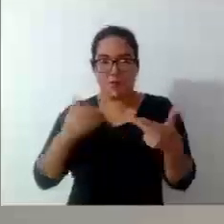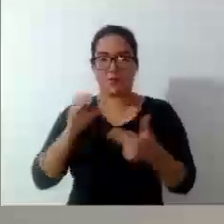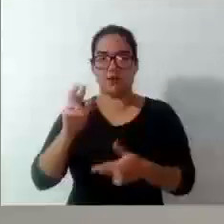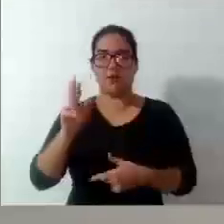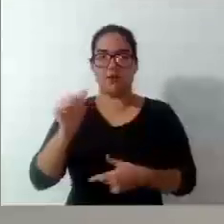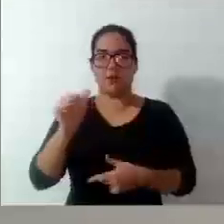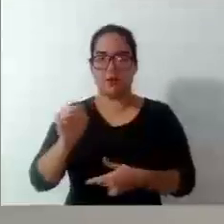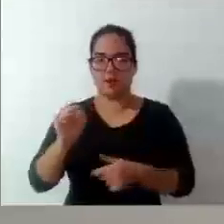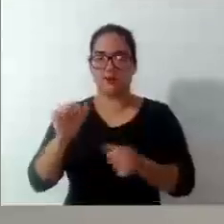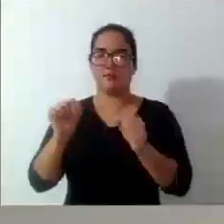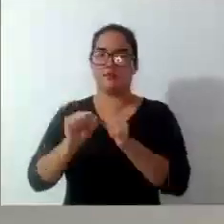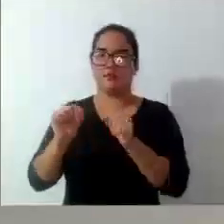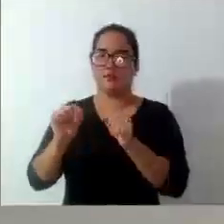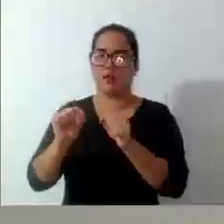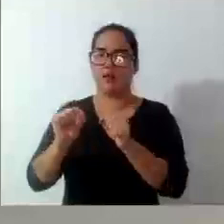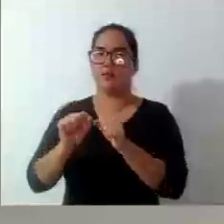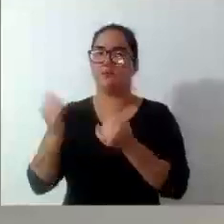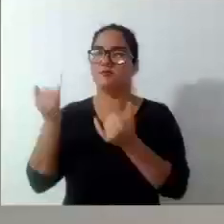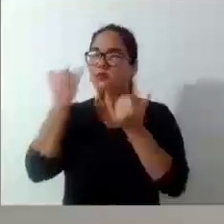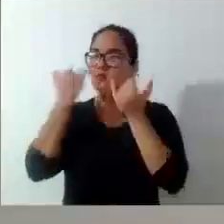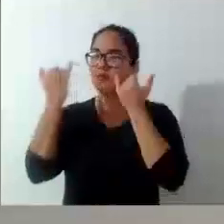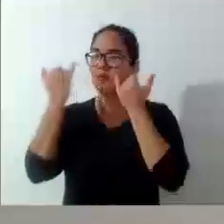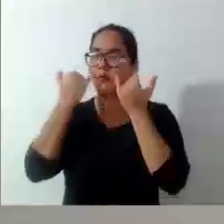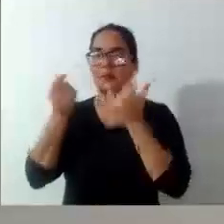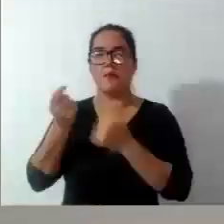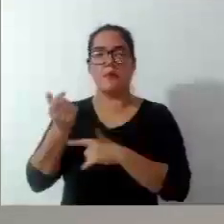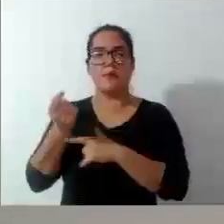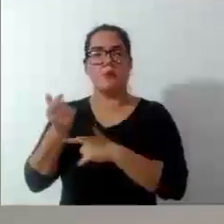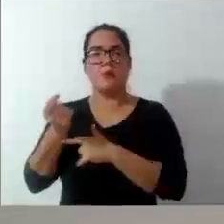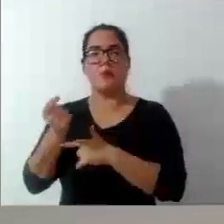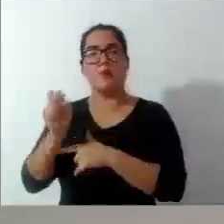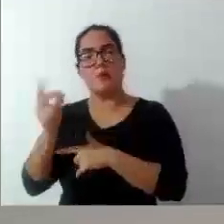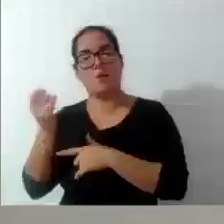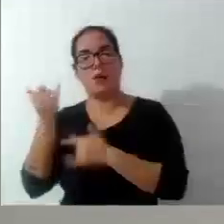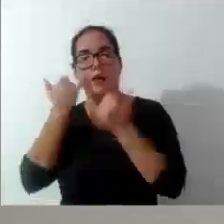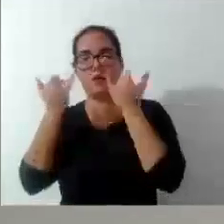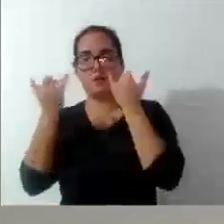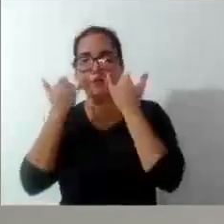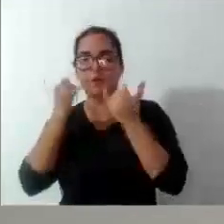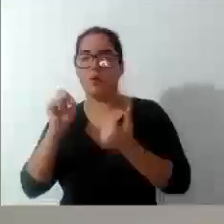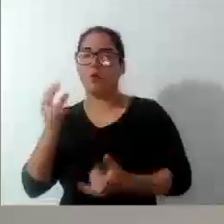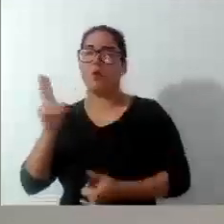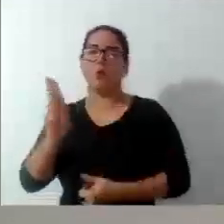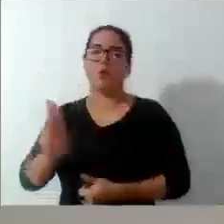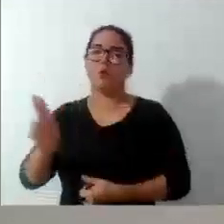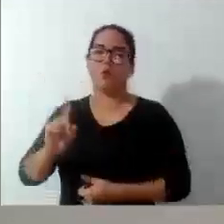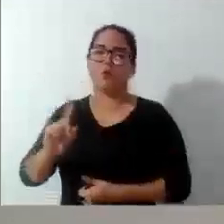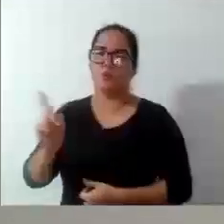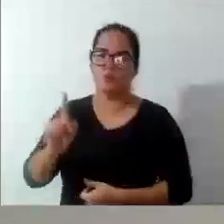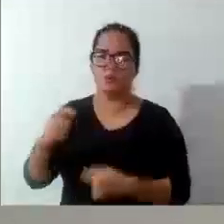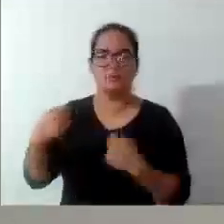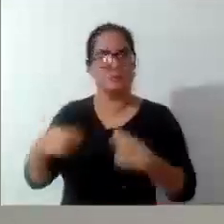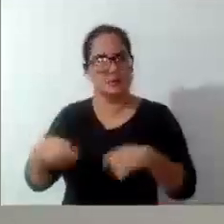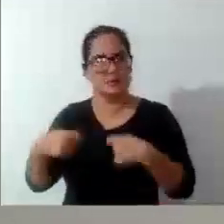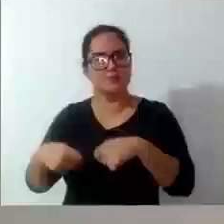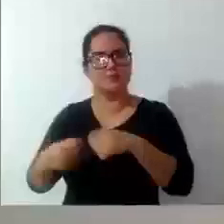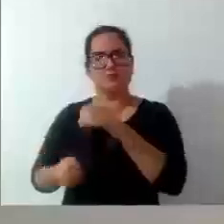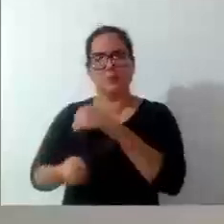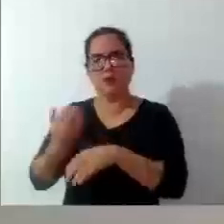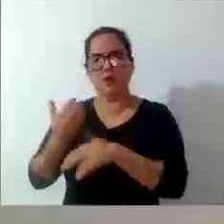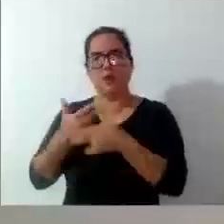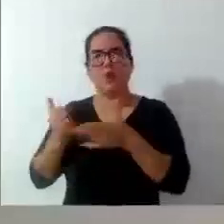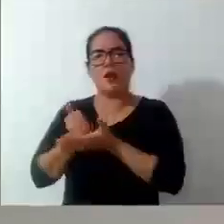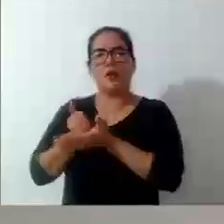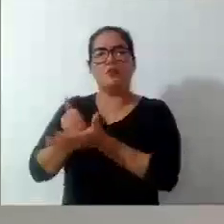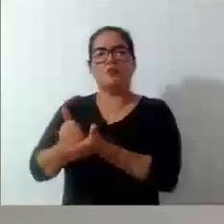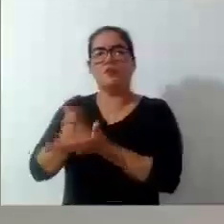é pouco informado, ou é informado ou não é utilizado. Então, gente precisa criar coisas que facilitem